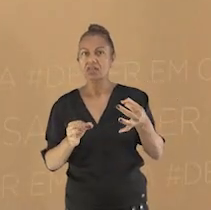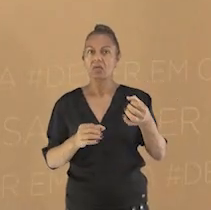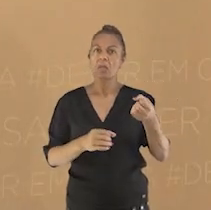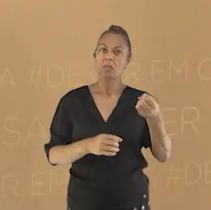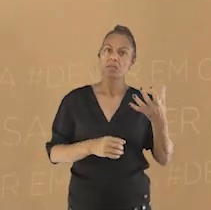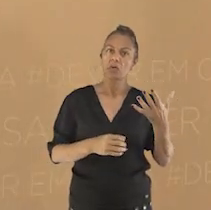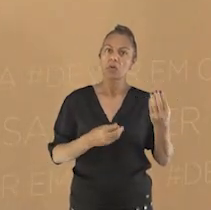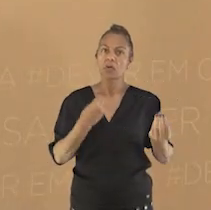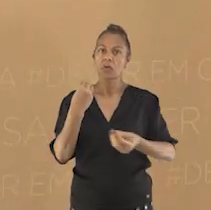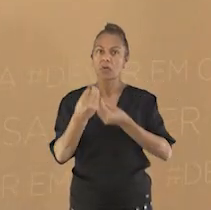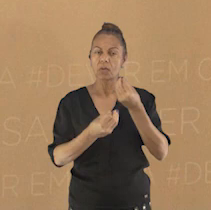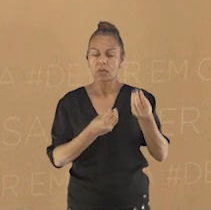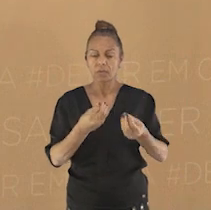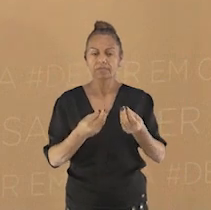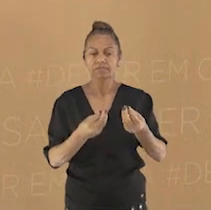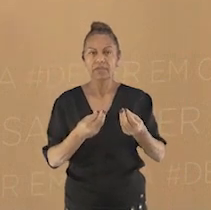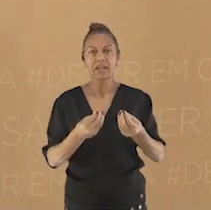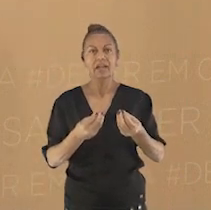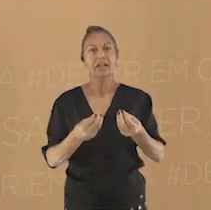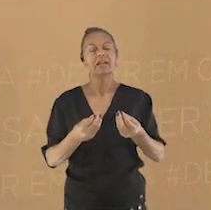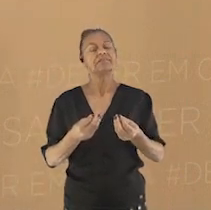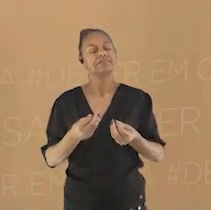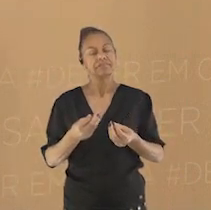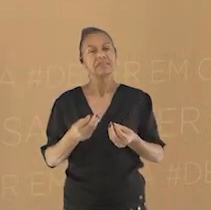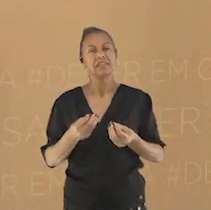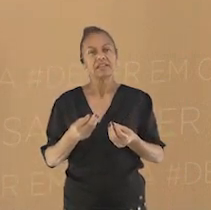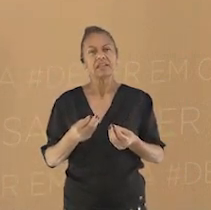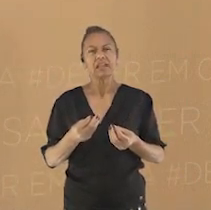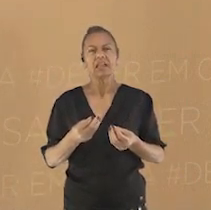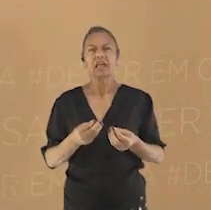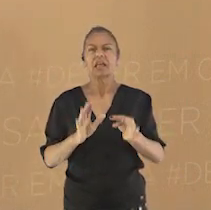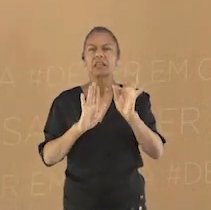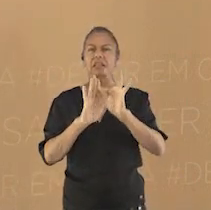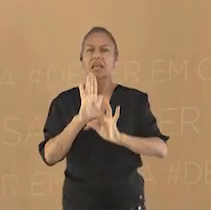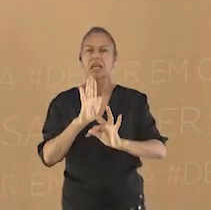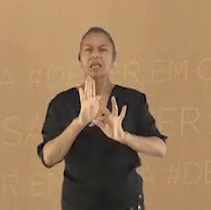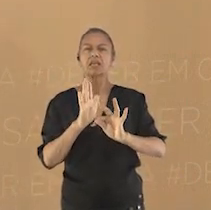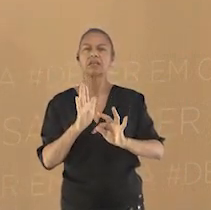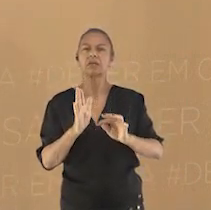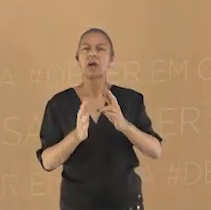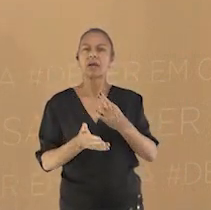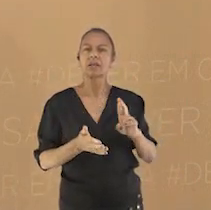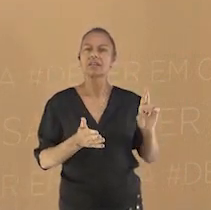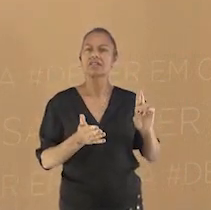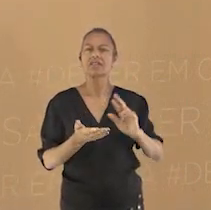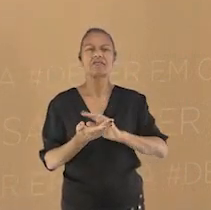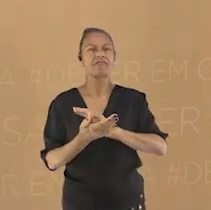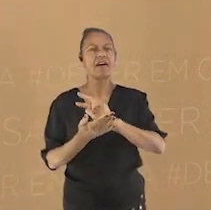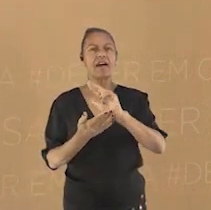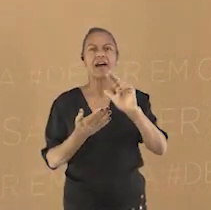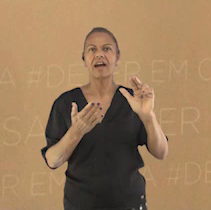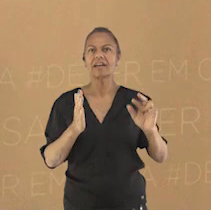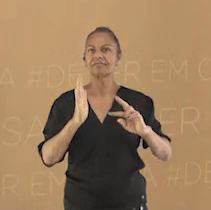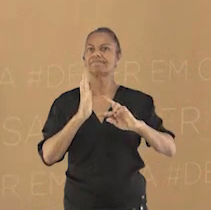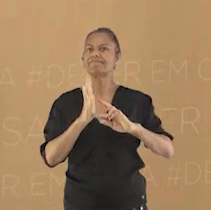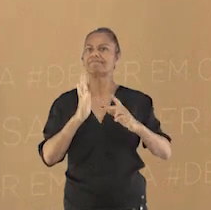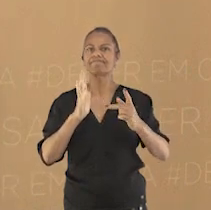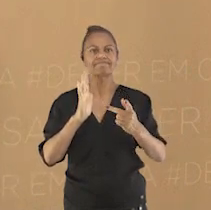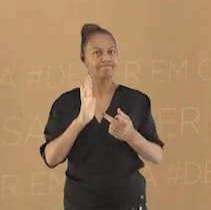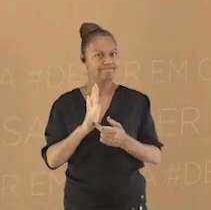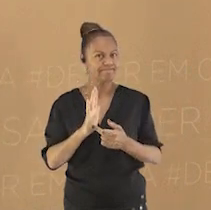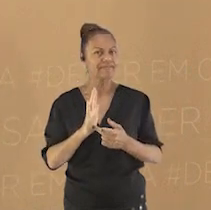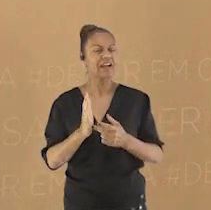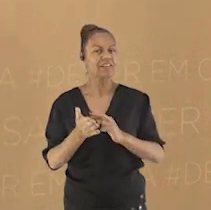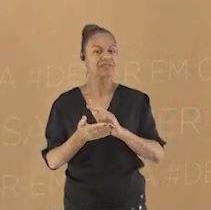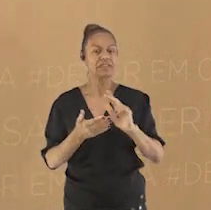significativa entre os textos de várias religiões, mas há também uma semelhança importante. Eles apontam o desejo de